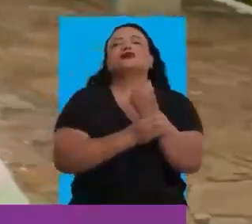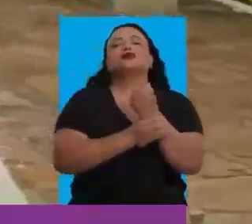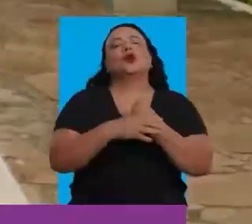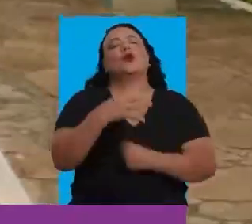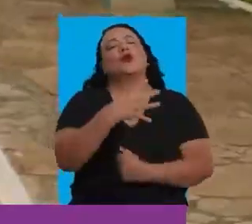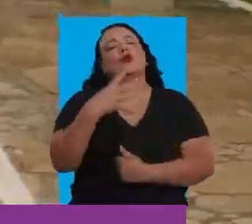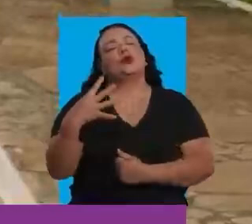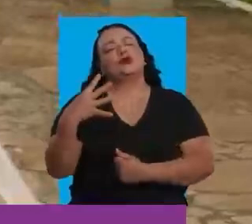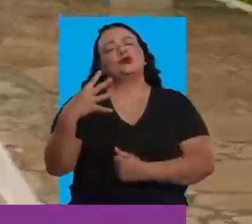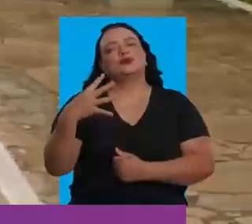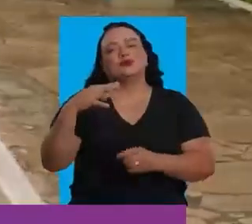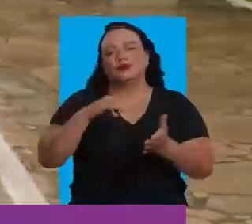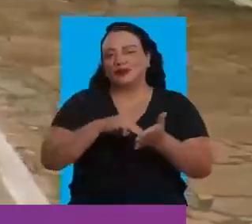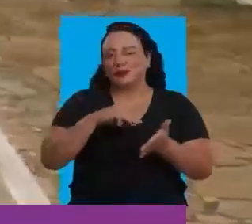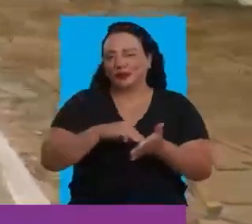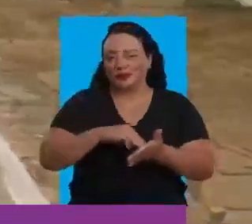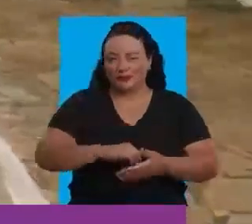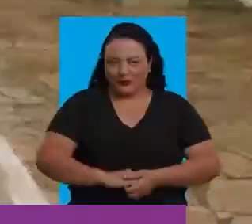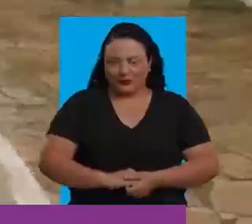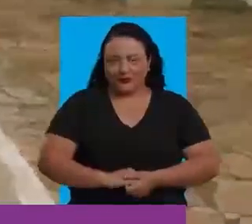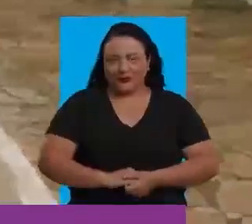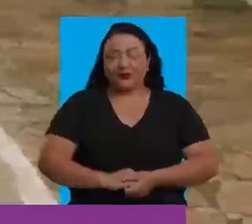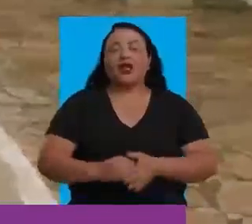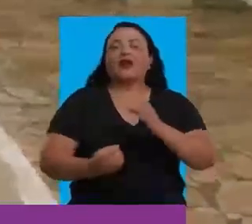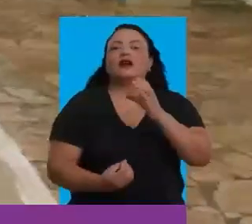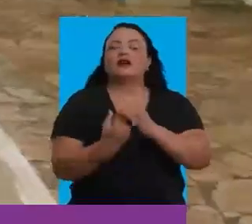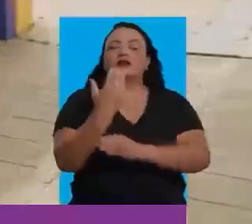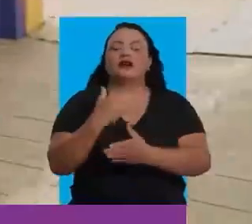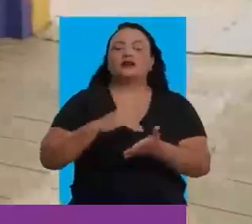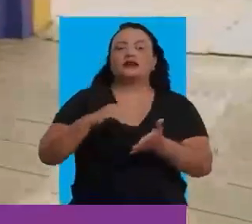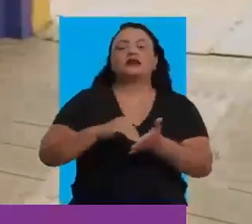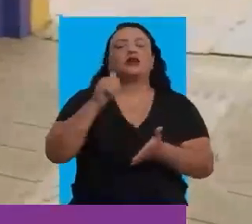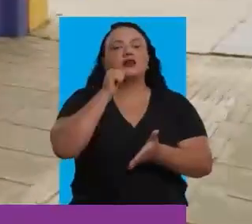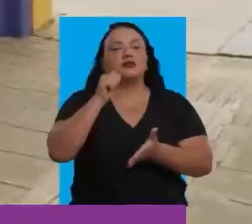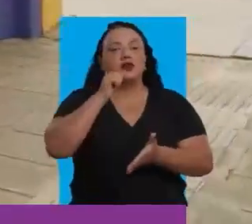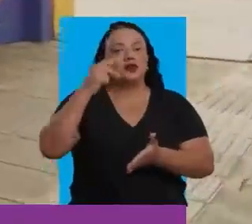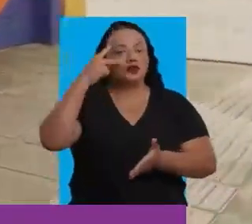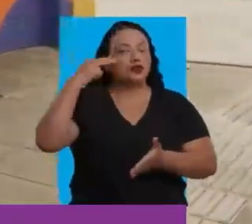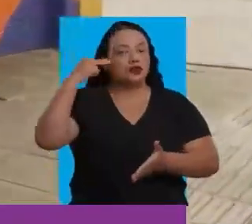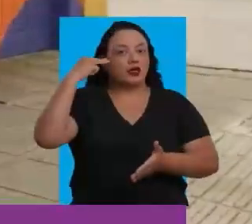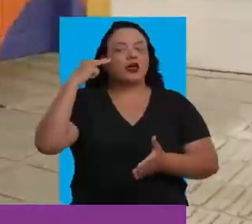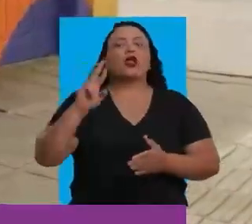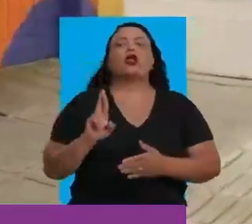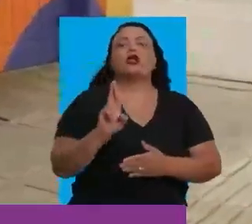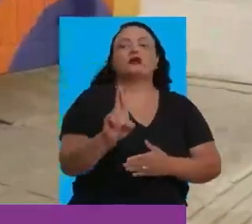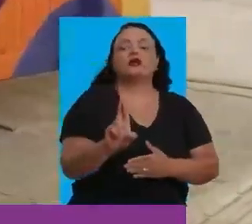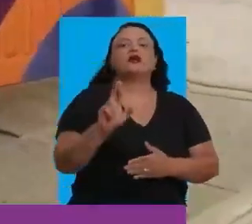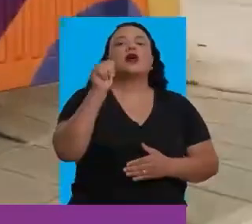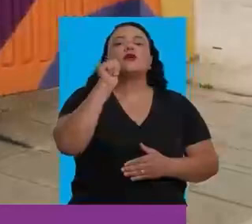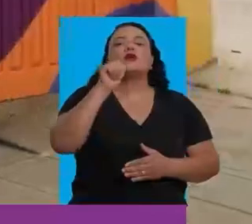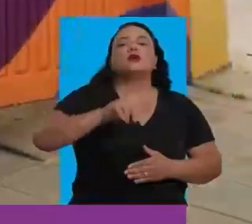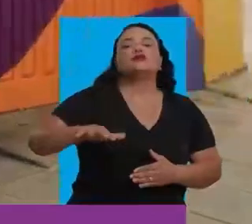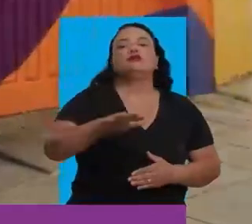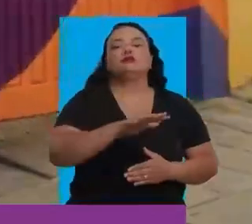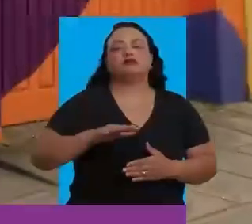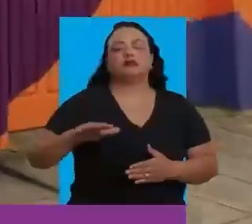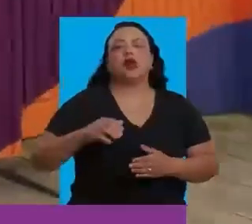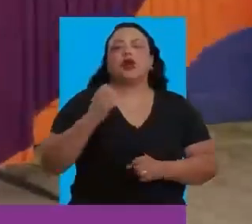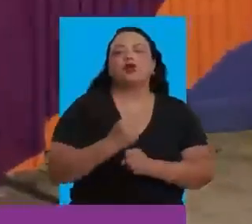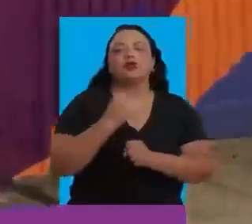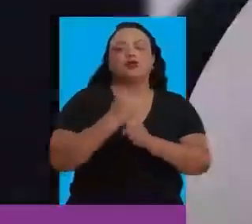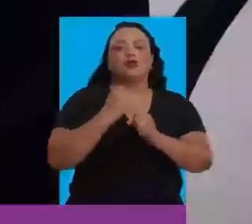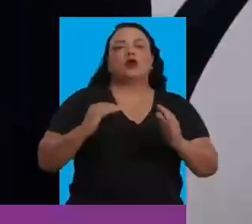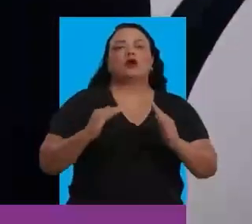mais precisa. 44 motivos. Com a criação da Secretaria da Mulher, Sheila deu representatividade às